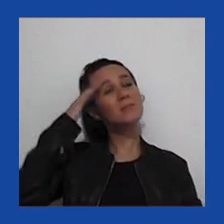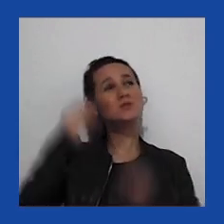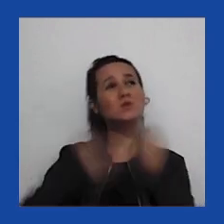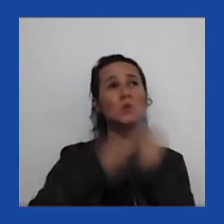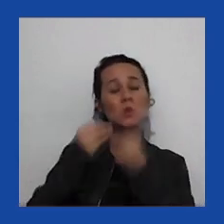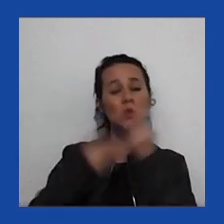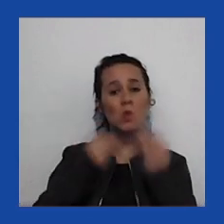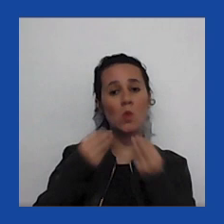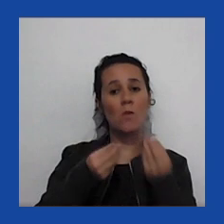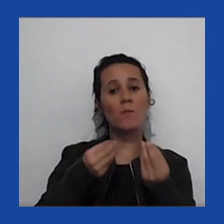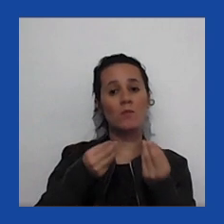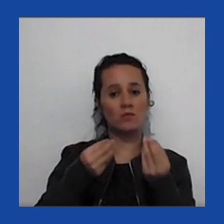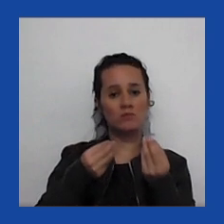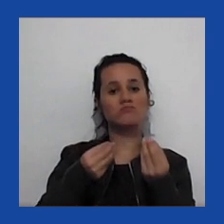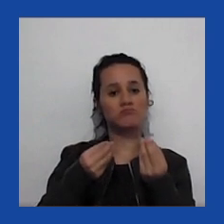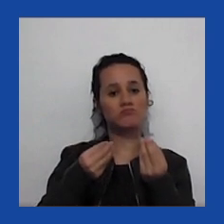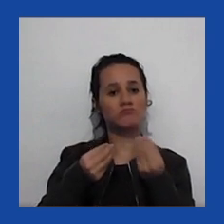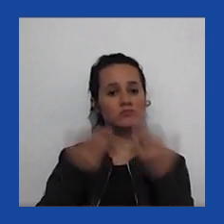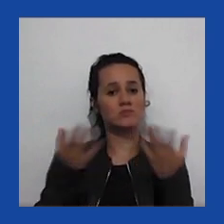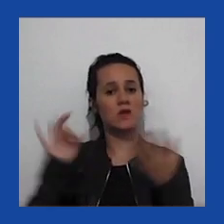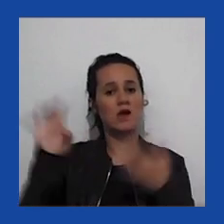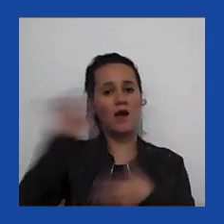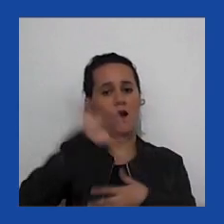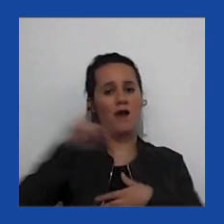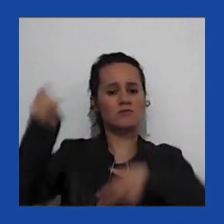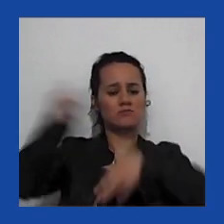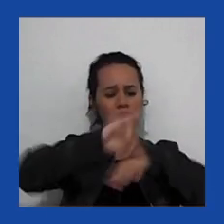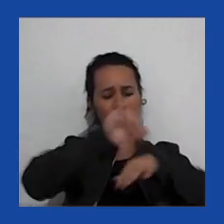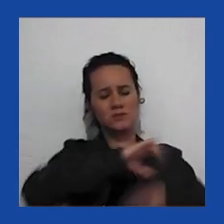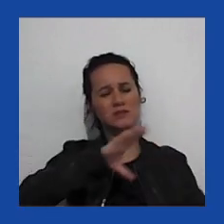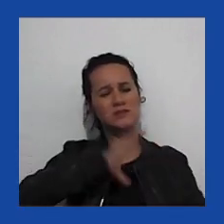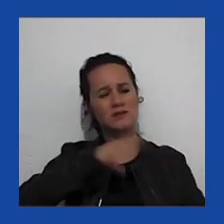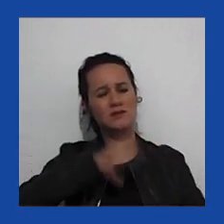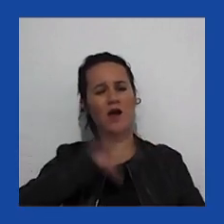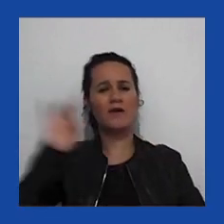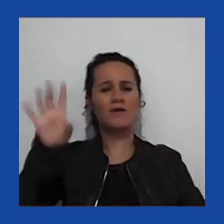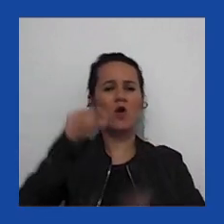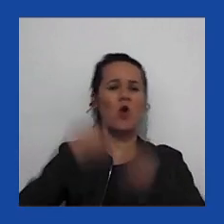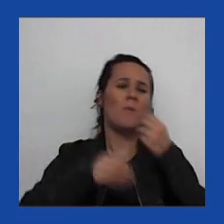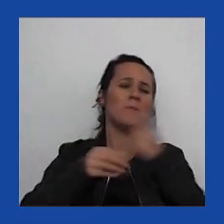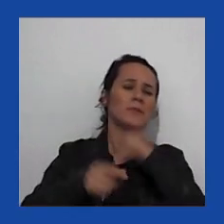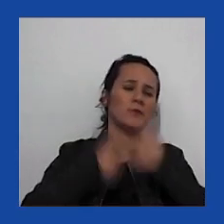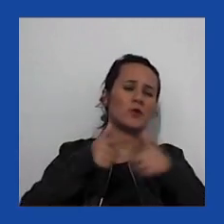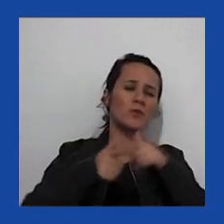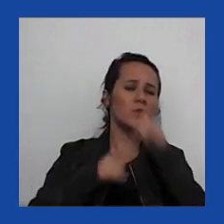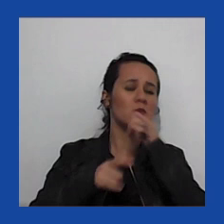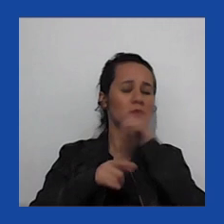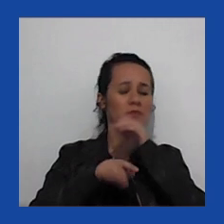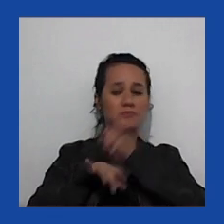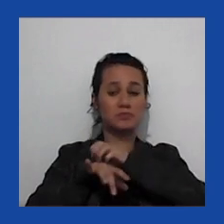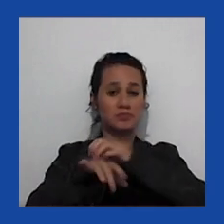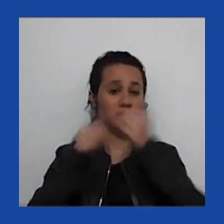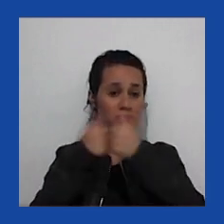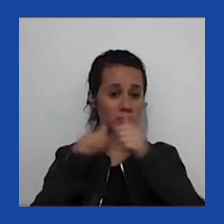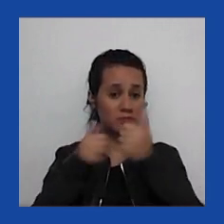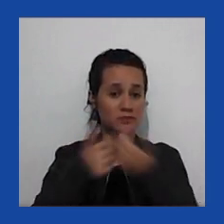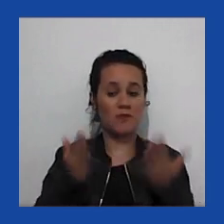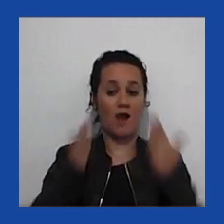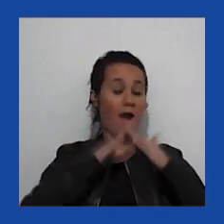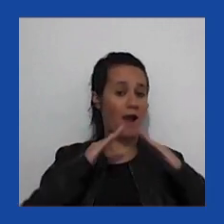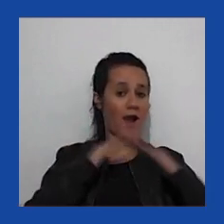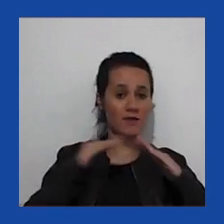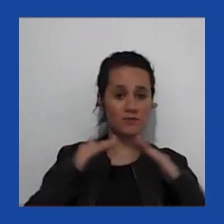concretos das cidades, não é? Problemas como transporte público, moradia,